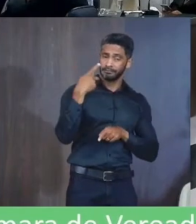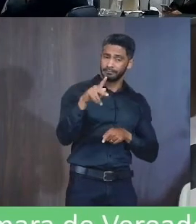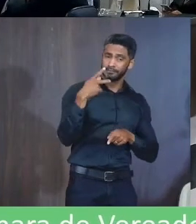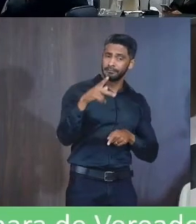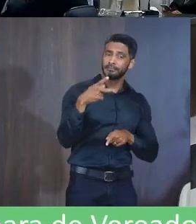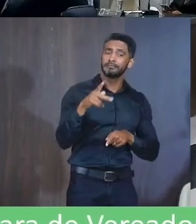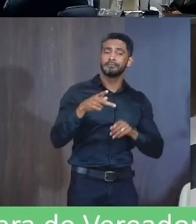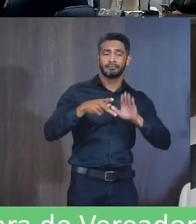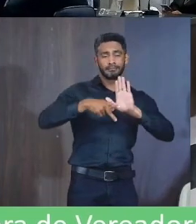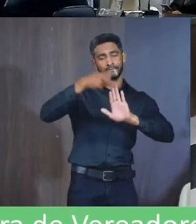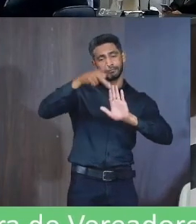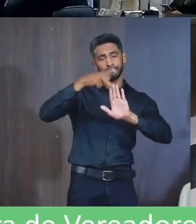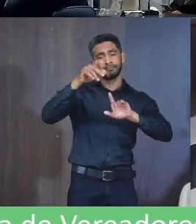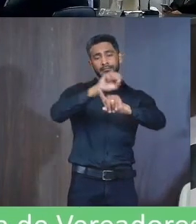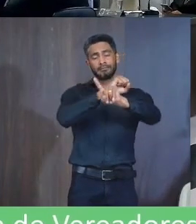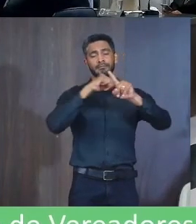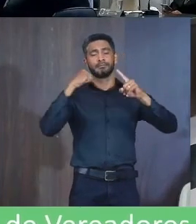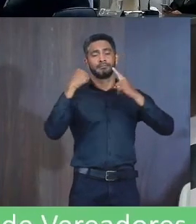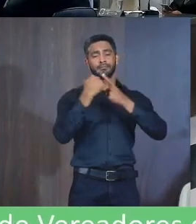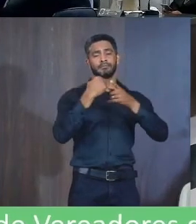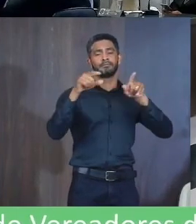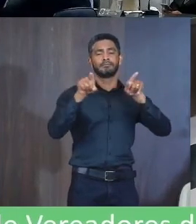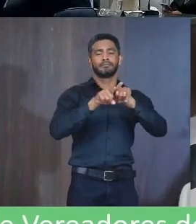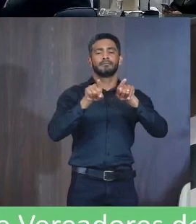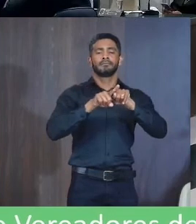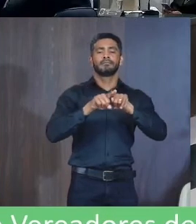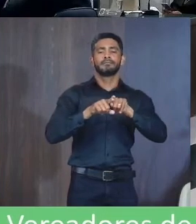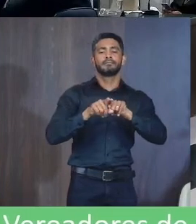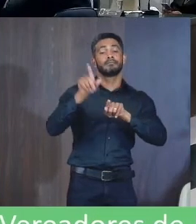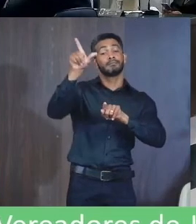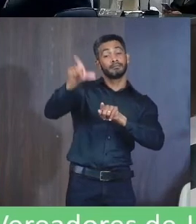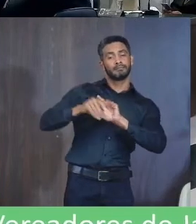E Quanto também Quanto